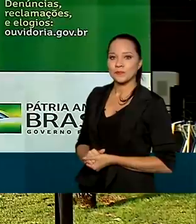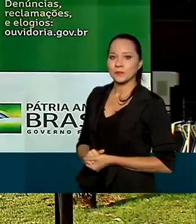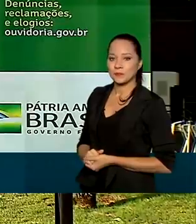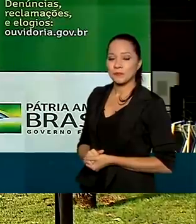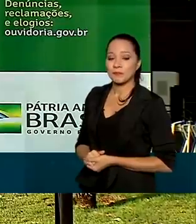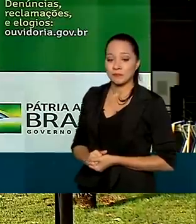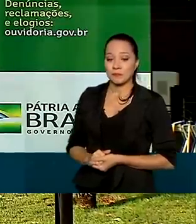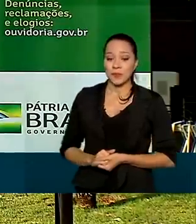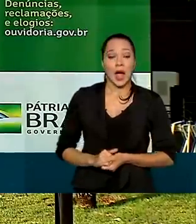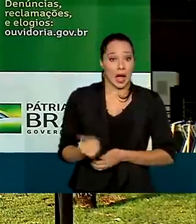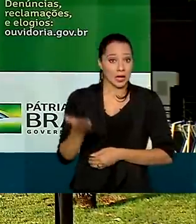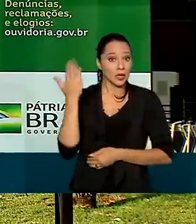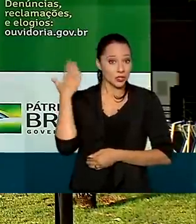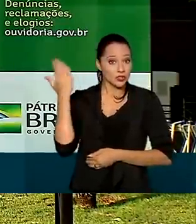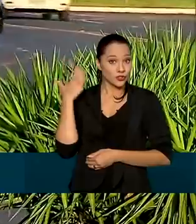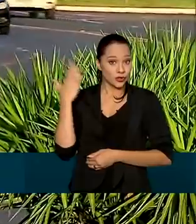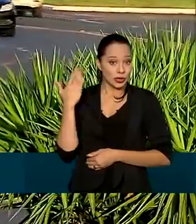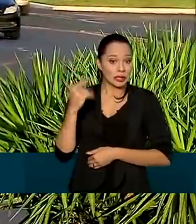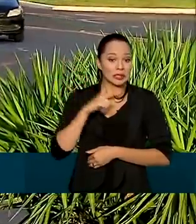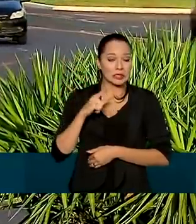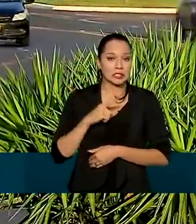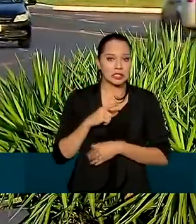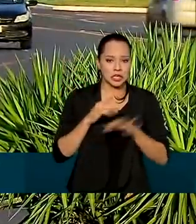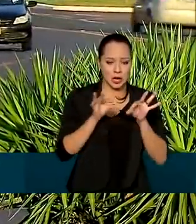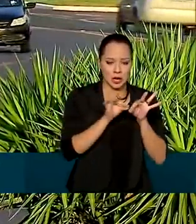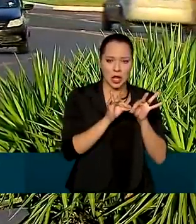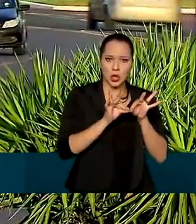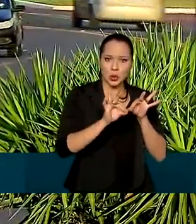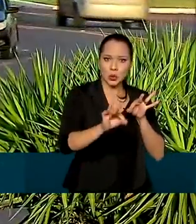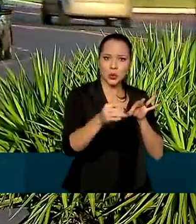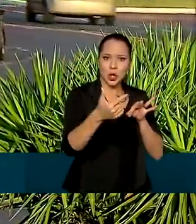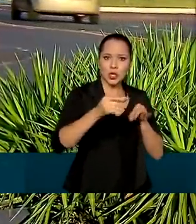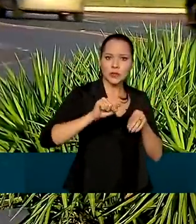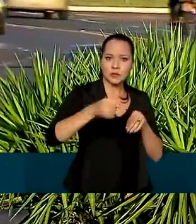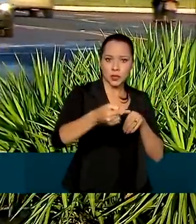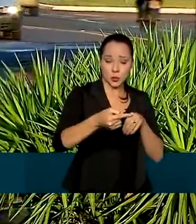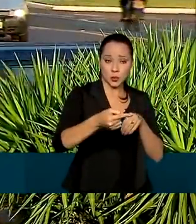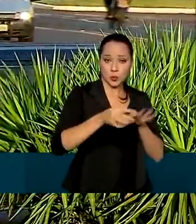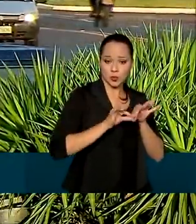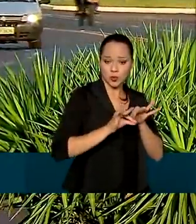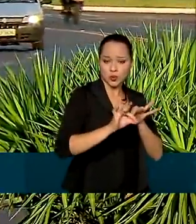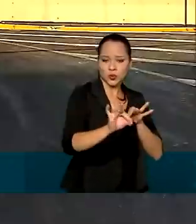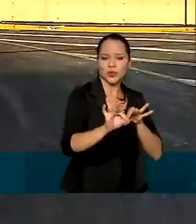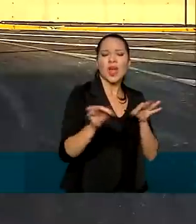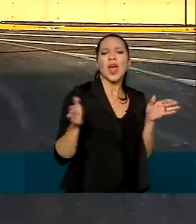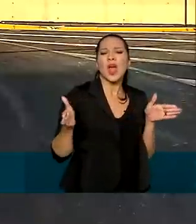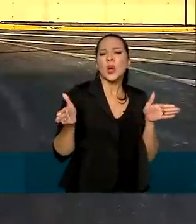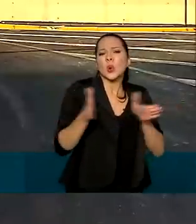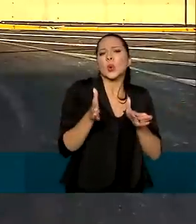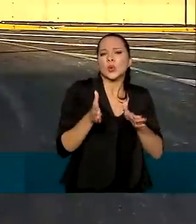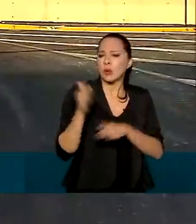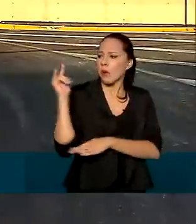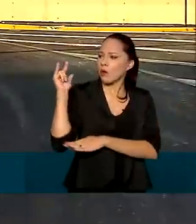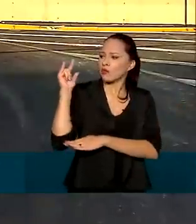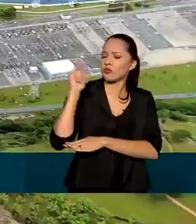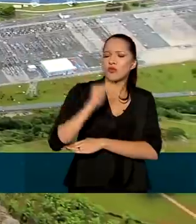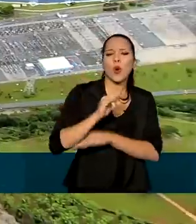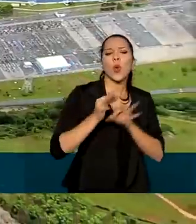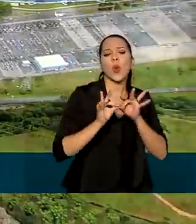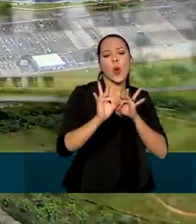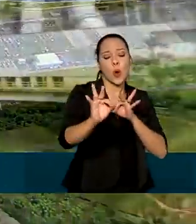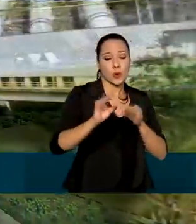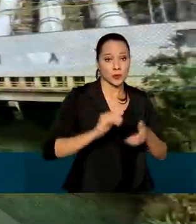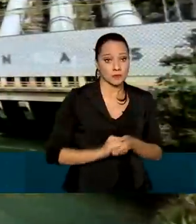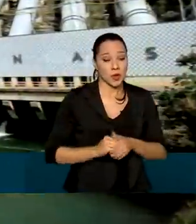A pista antiga tinha pouco mais de 2 mil metros de comprimento, considerada curta para voos de longa distância.